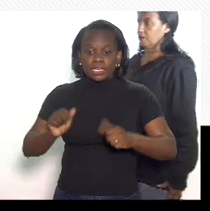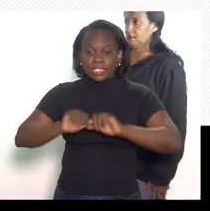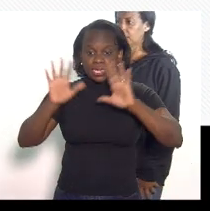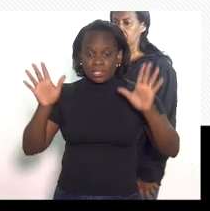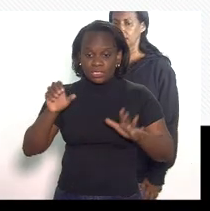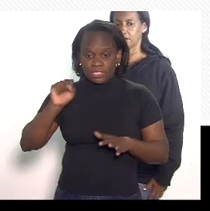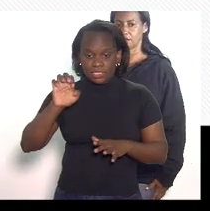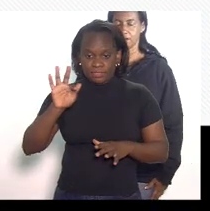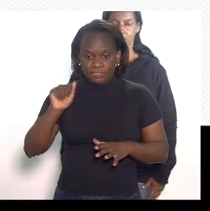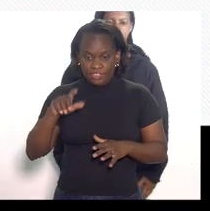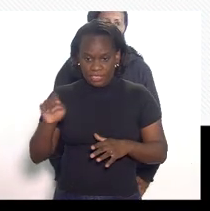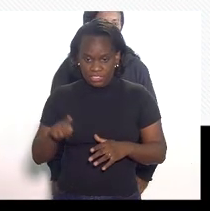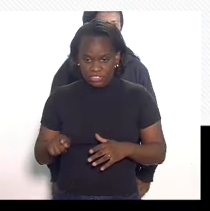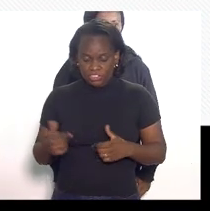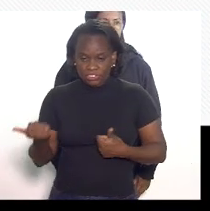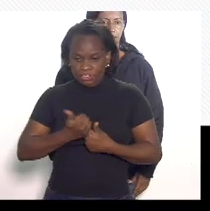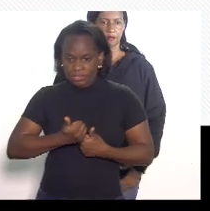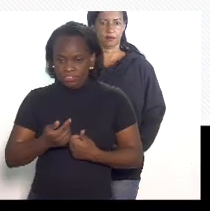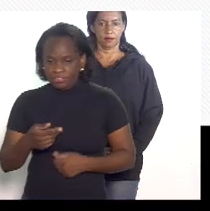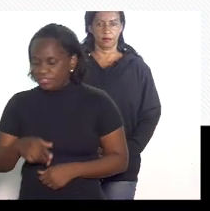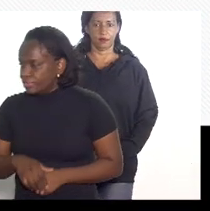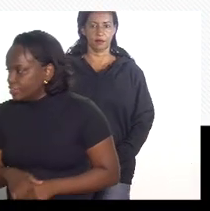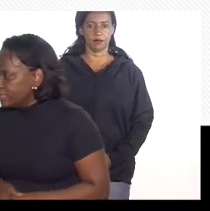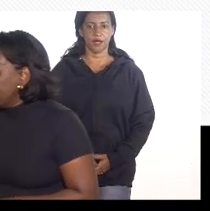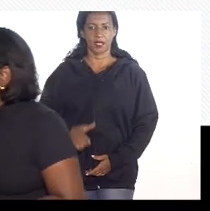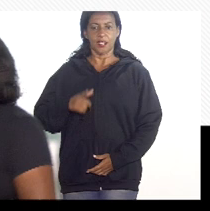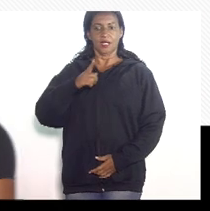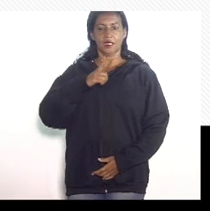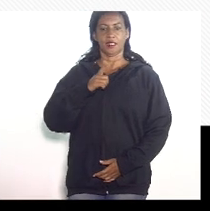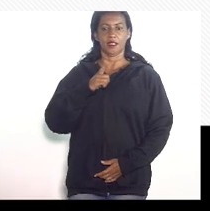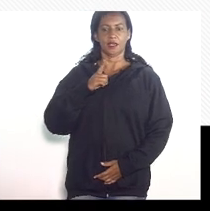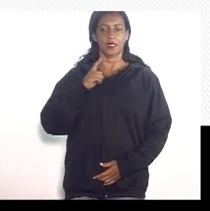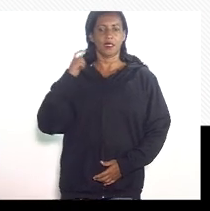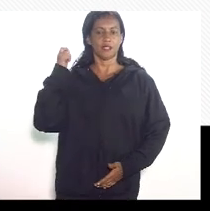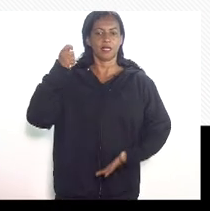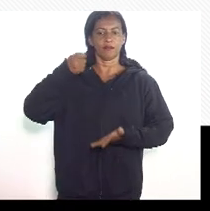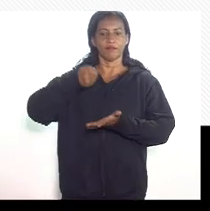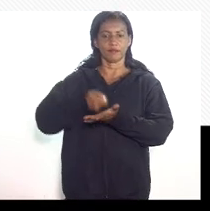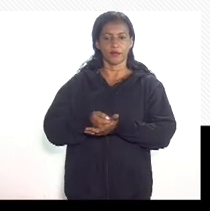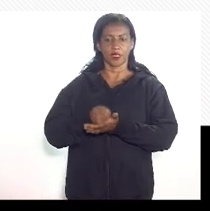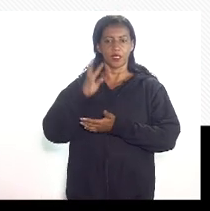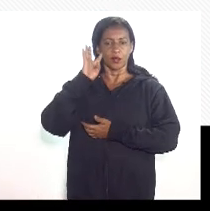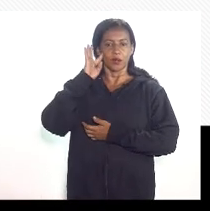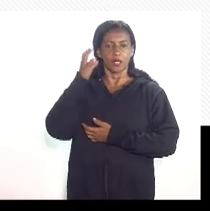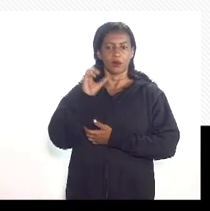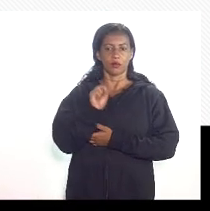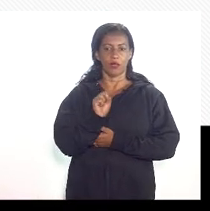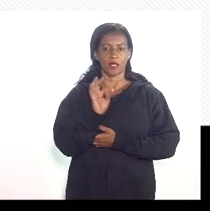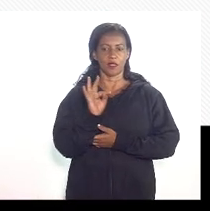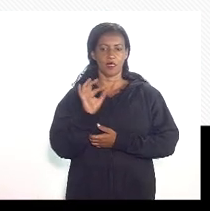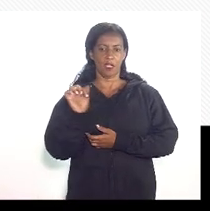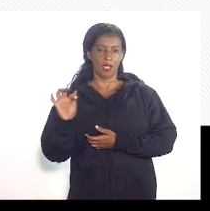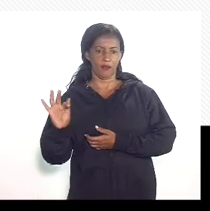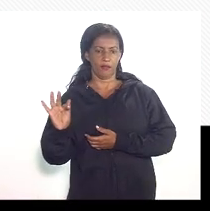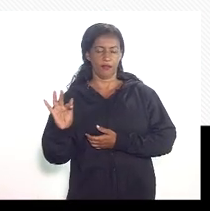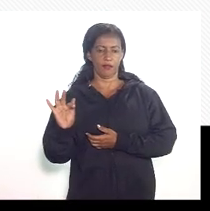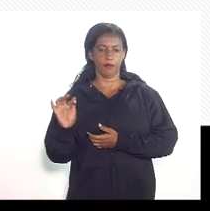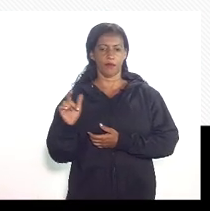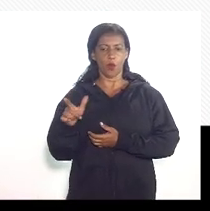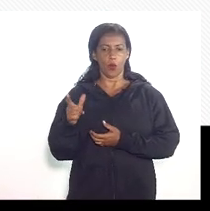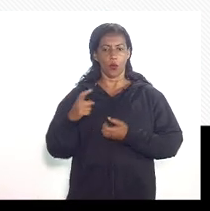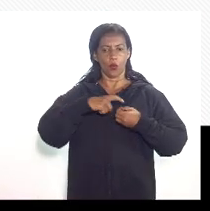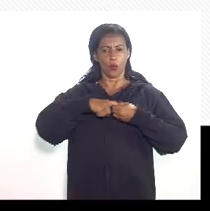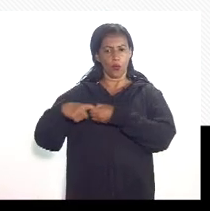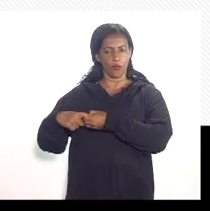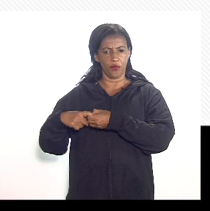a Cefaz precisa de autonomia e tem esta garantida por decisão do STF. O convênio é muito pertinente, sim,